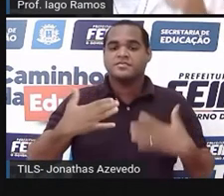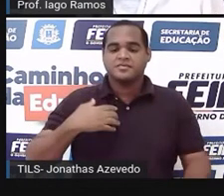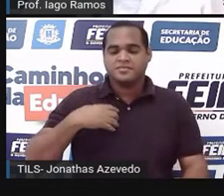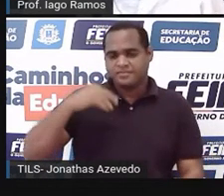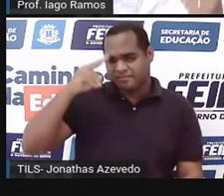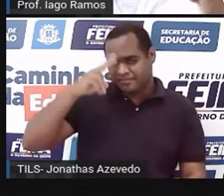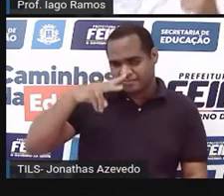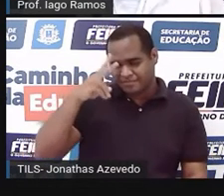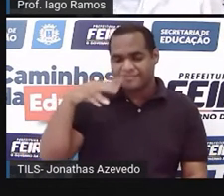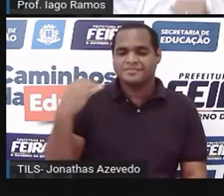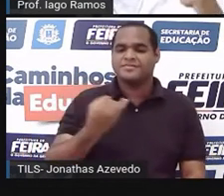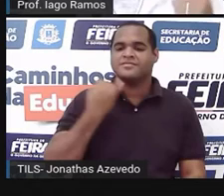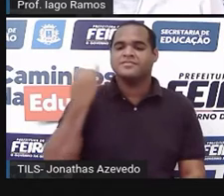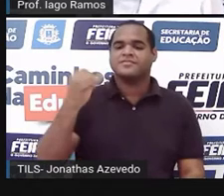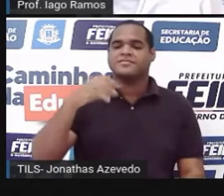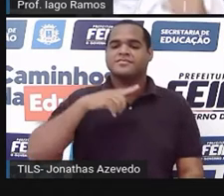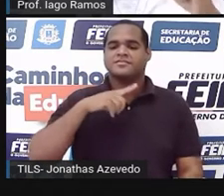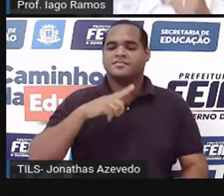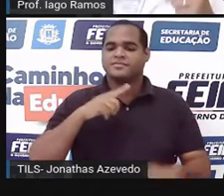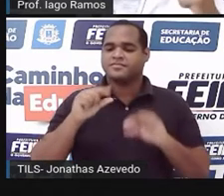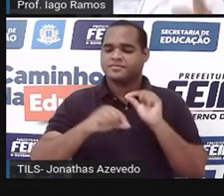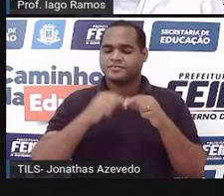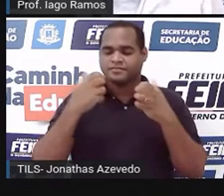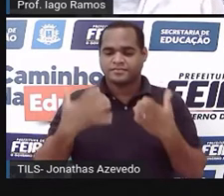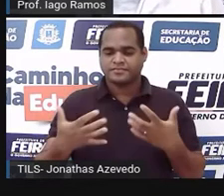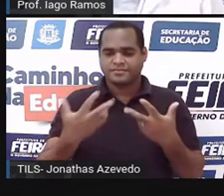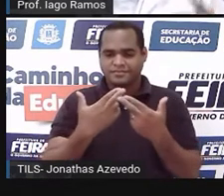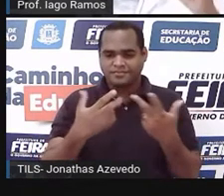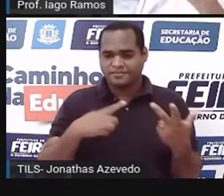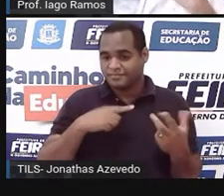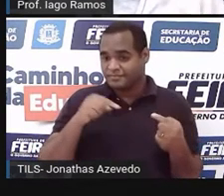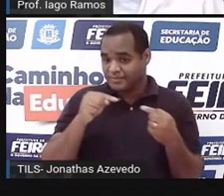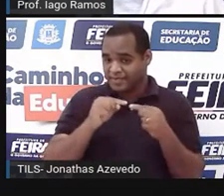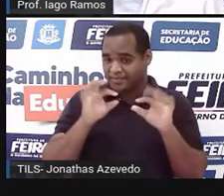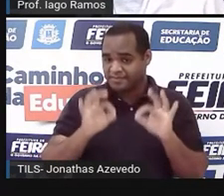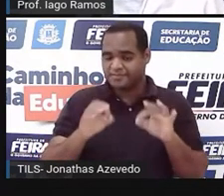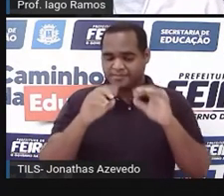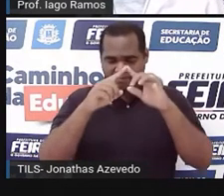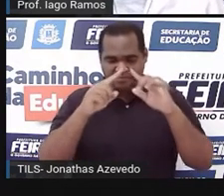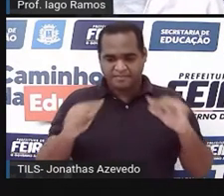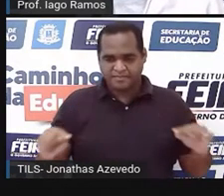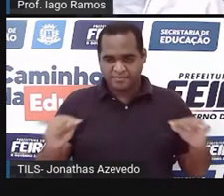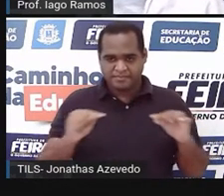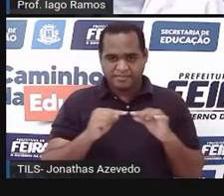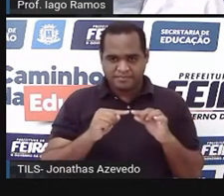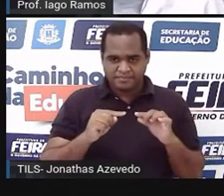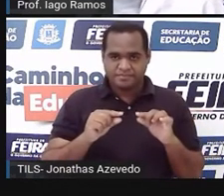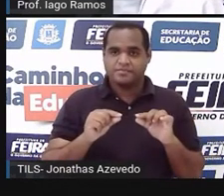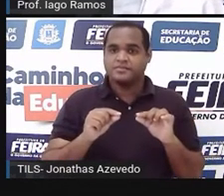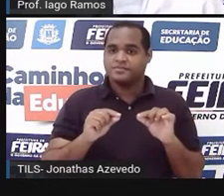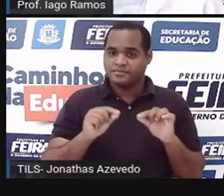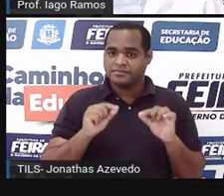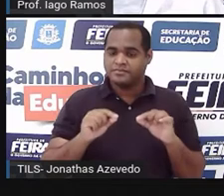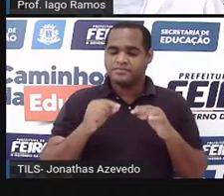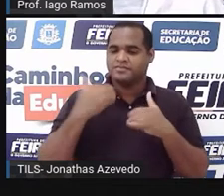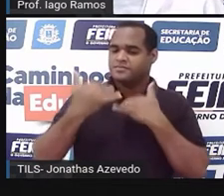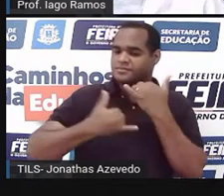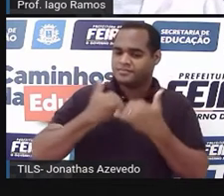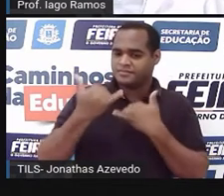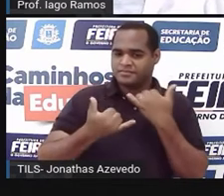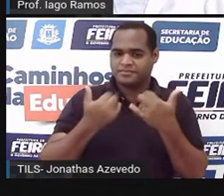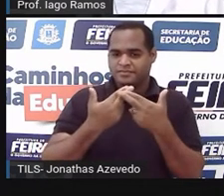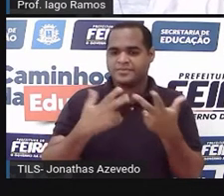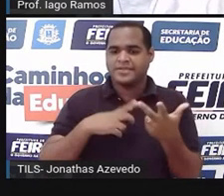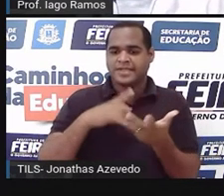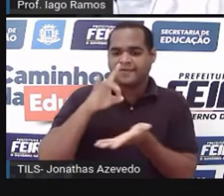essa coisa da condição de existência de um triângulo. Então, para isso, a gente vai fazer aqui uma brincadeirinha de verdadeiro